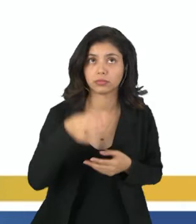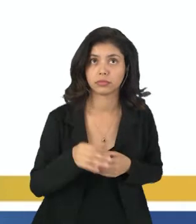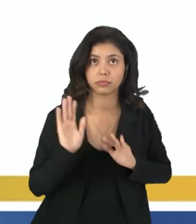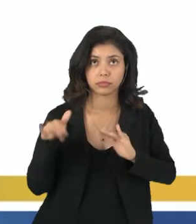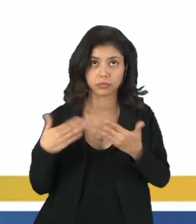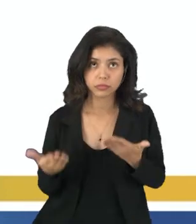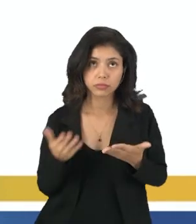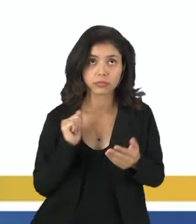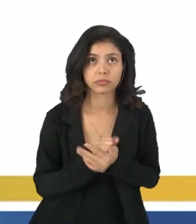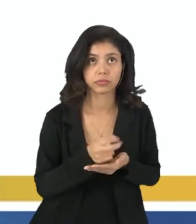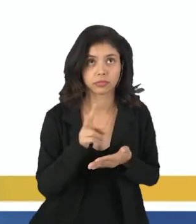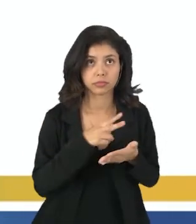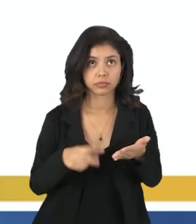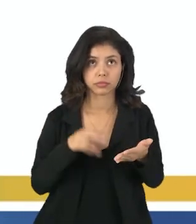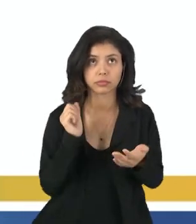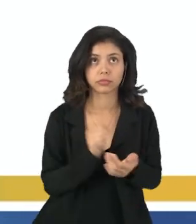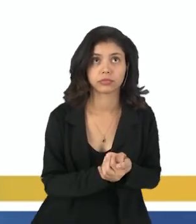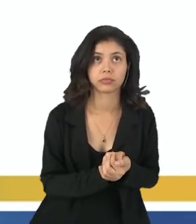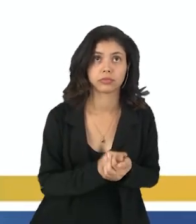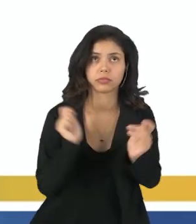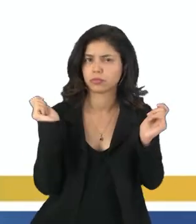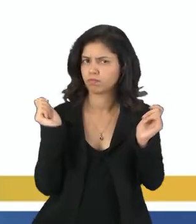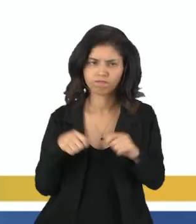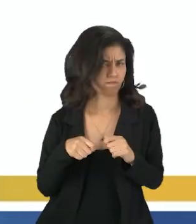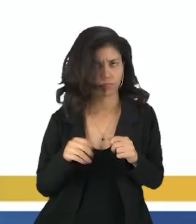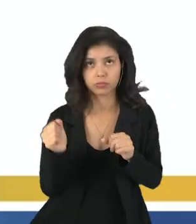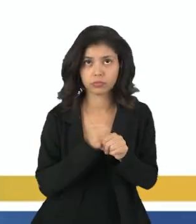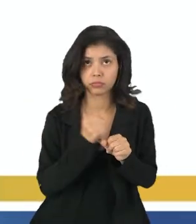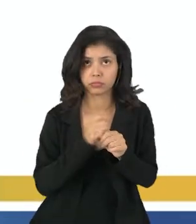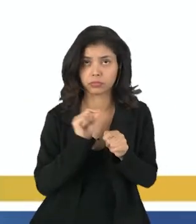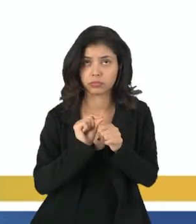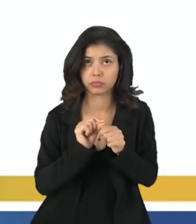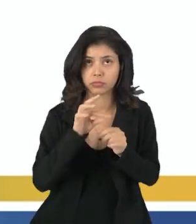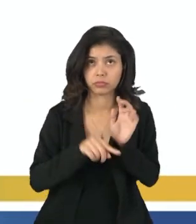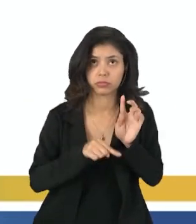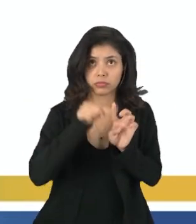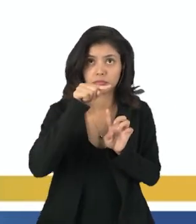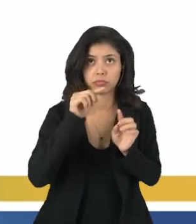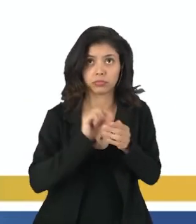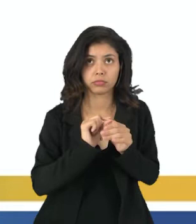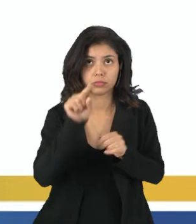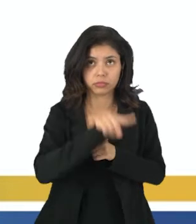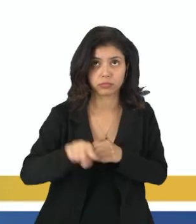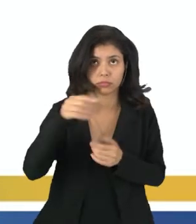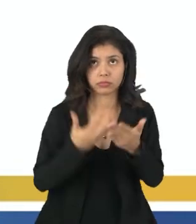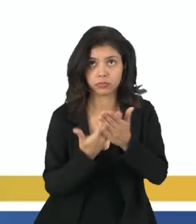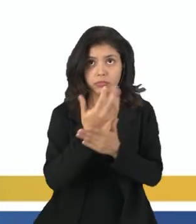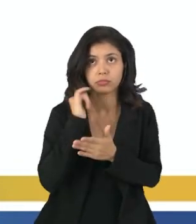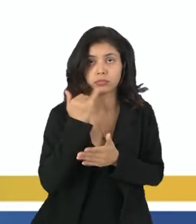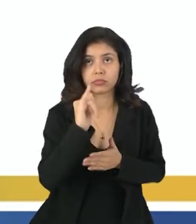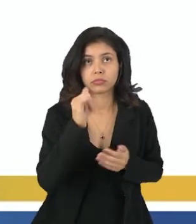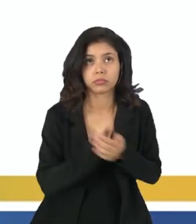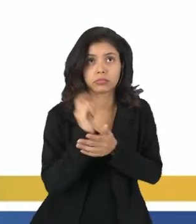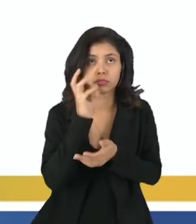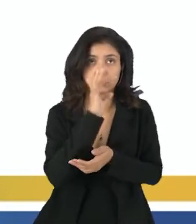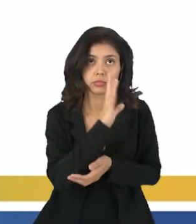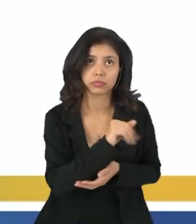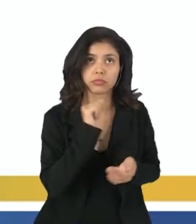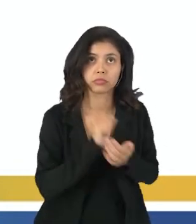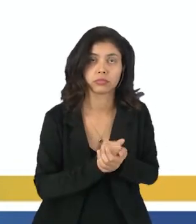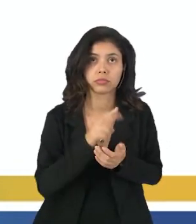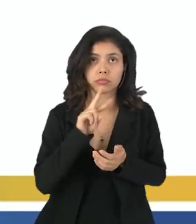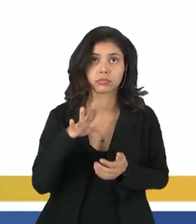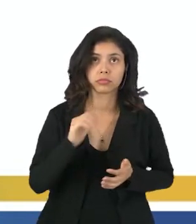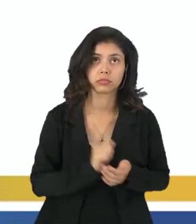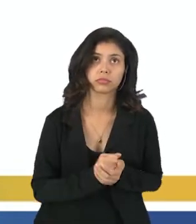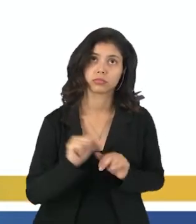correta. E aí, vamos ler. É impossível construir uma máquina térmica que, operando em ciclos, retire energia na forma de